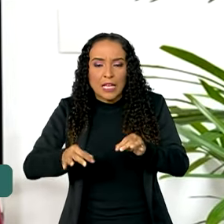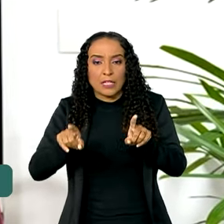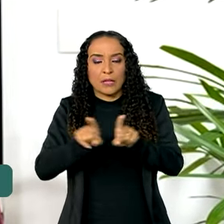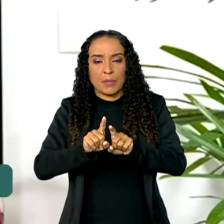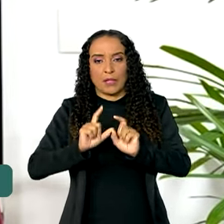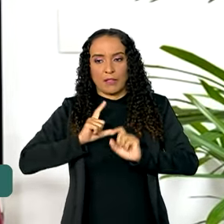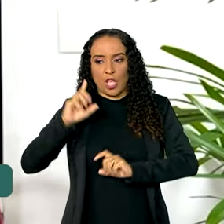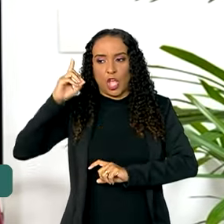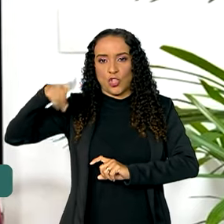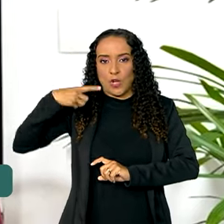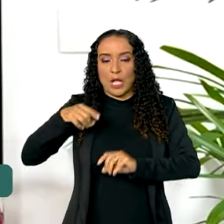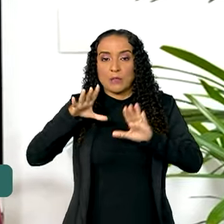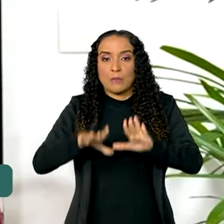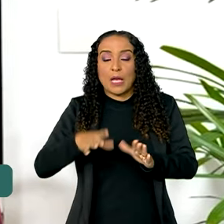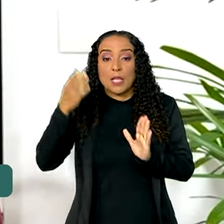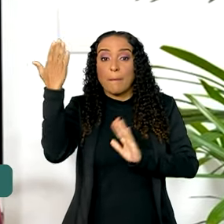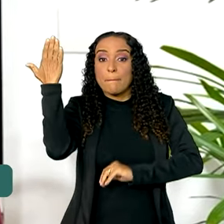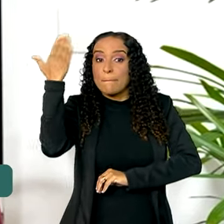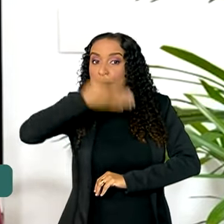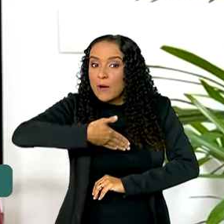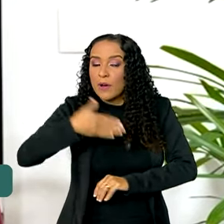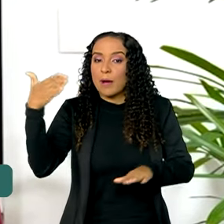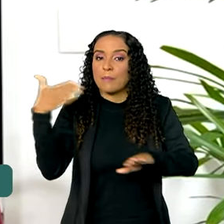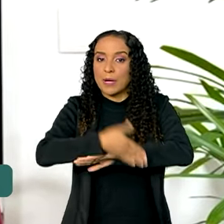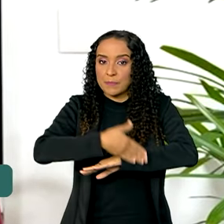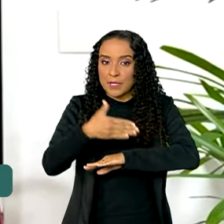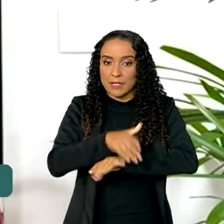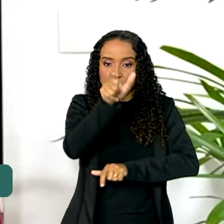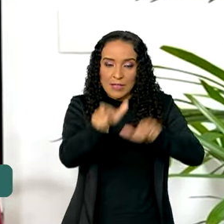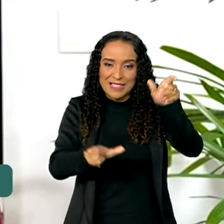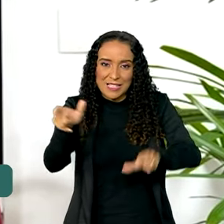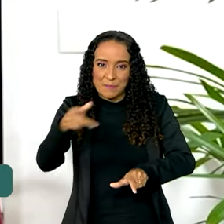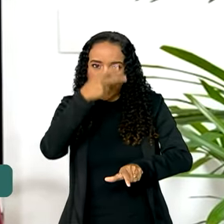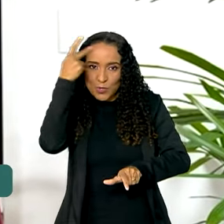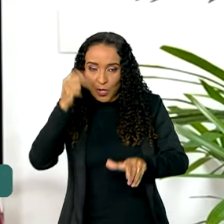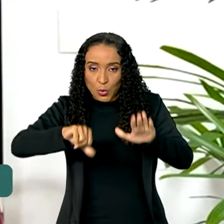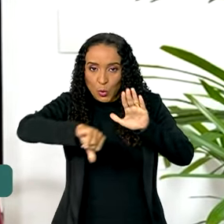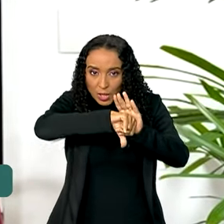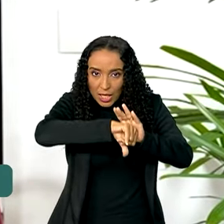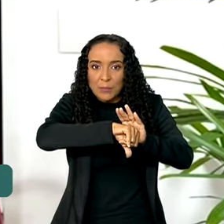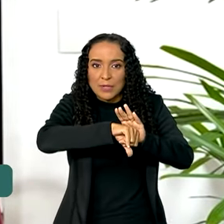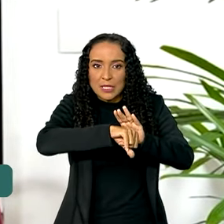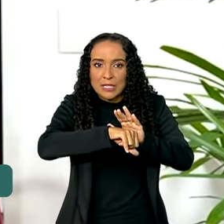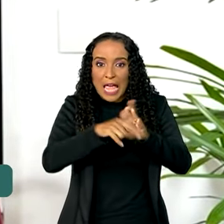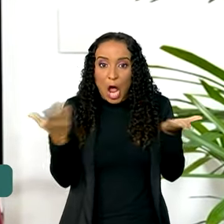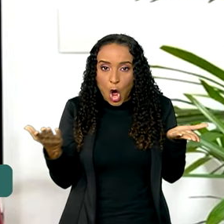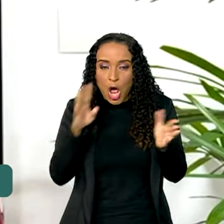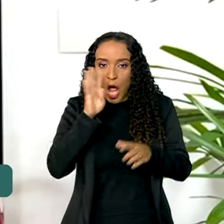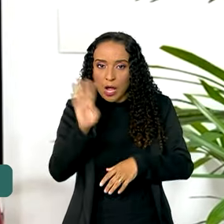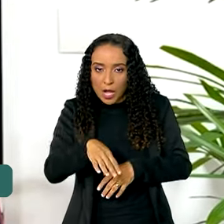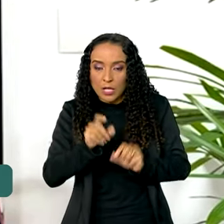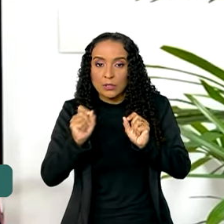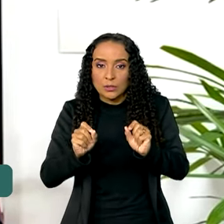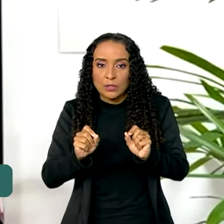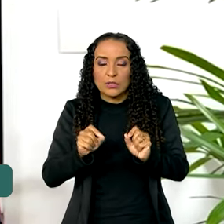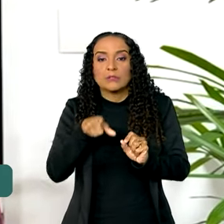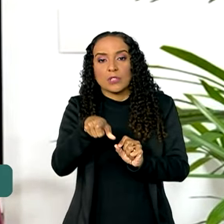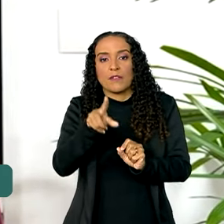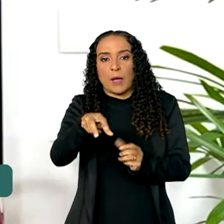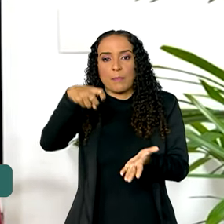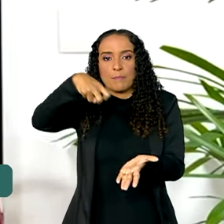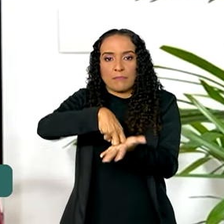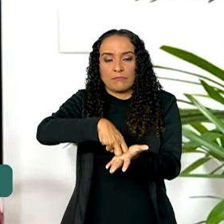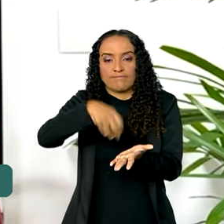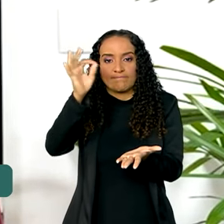defesa, mas que seja comprovada a participação dessas pessoas nos crimes que estão sendo acusadas, que eles sejam